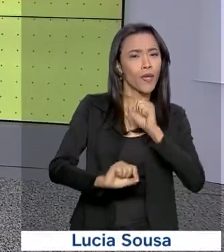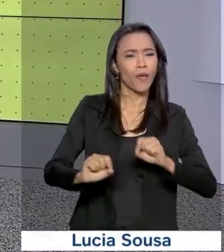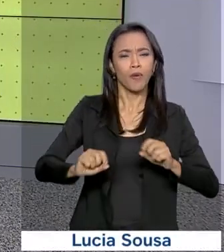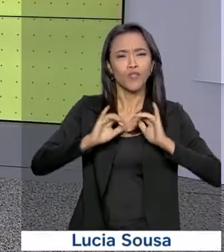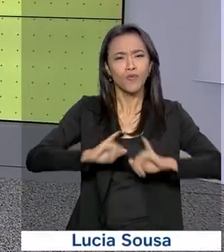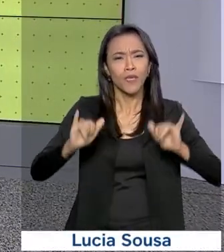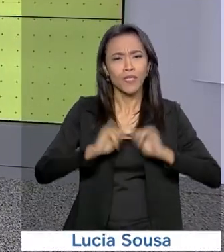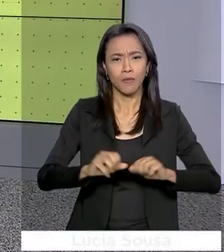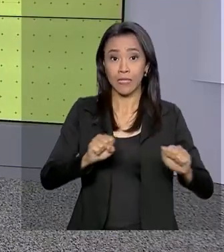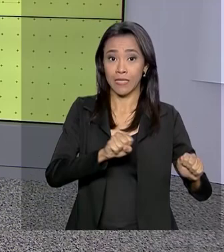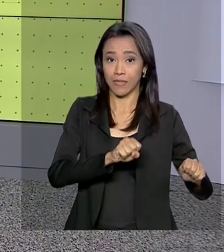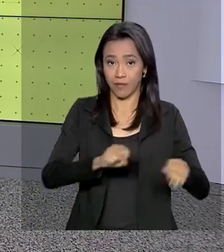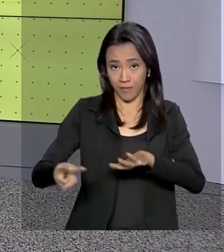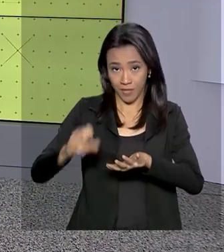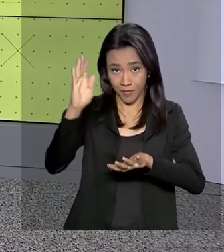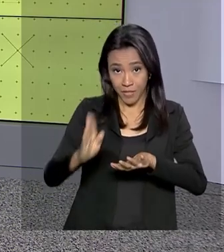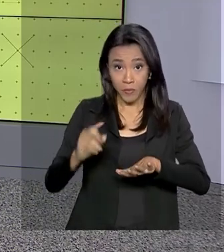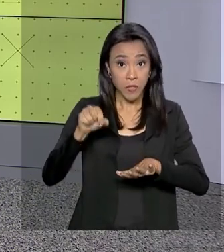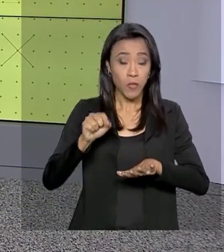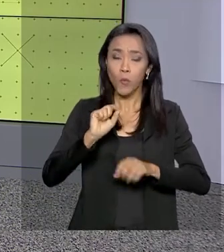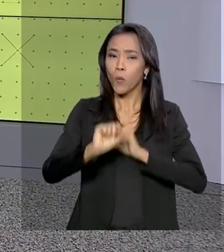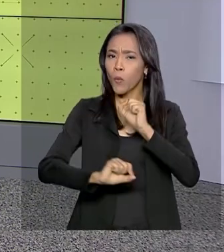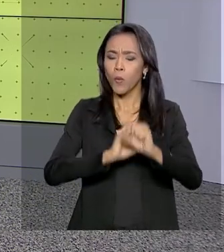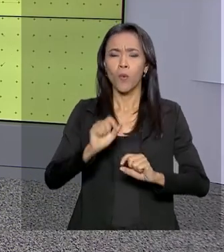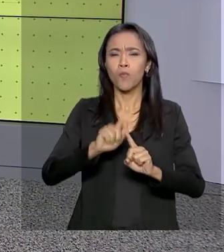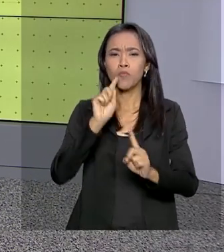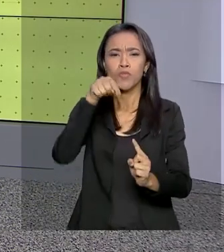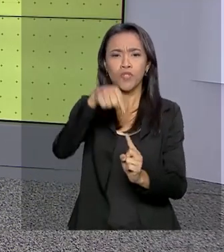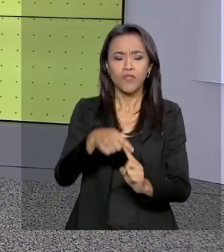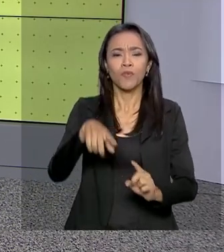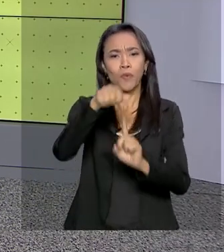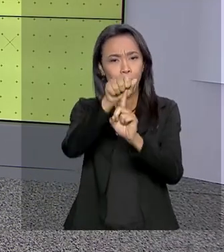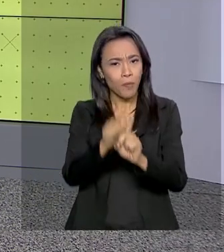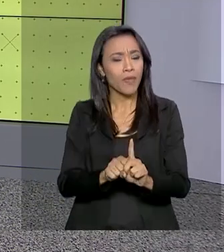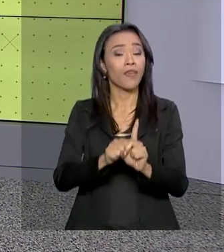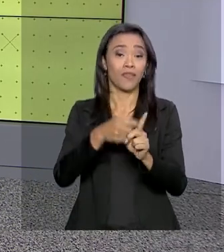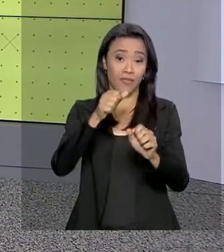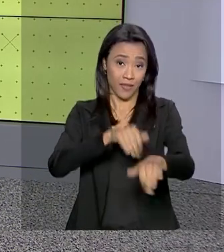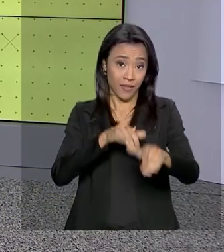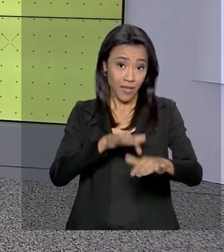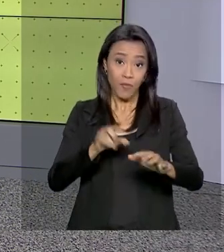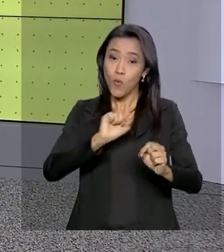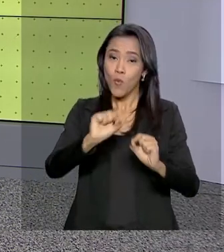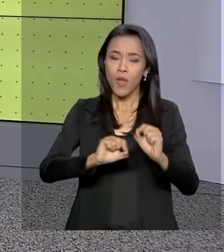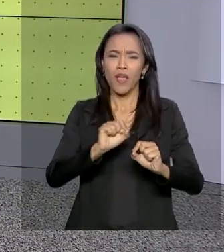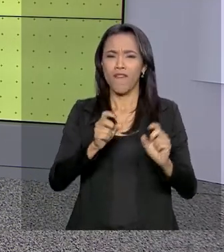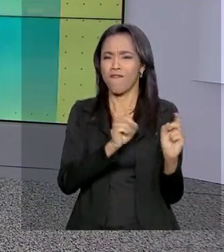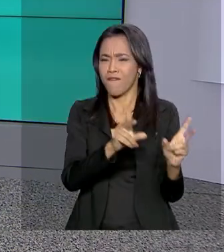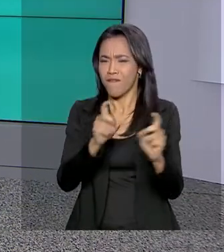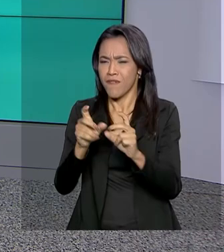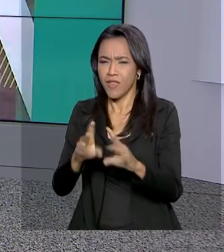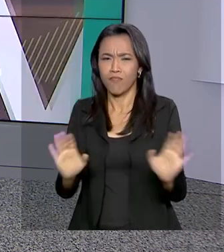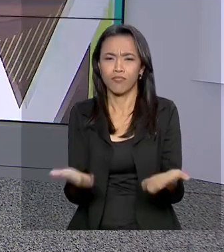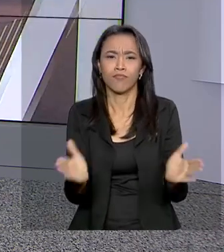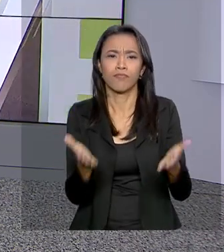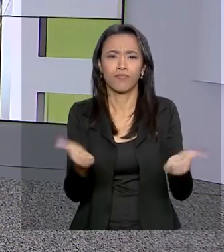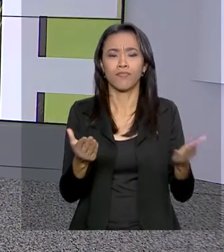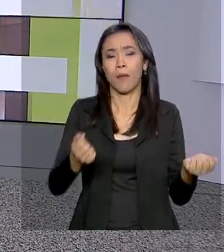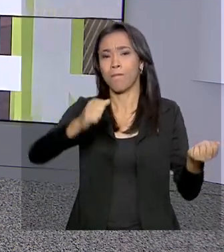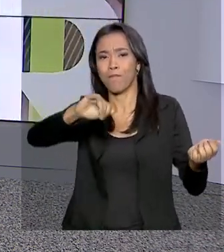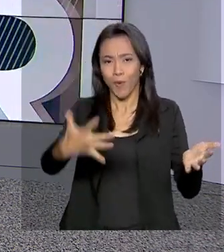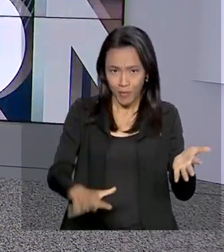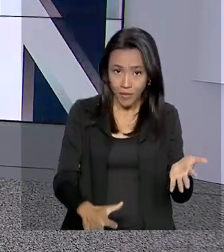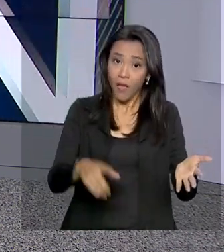campanha que pretende transformar o mês de setembro num período especial de promoções para estimular vendas em diferentes setores da economia.